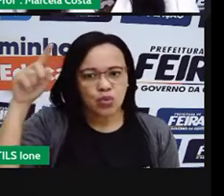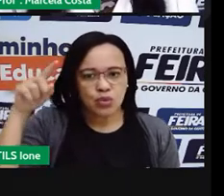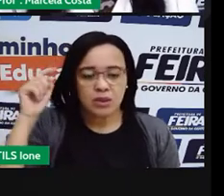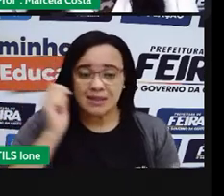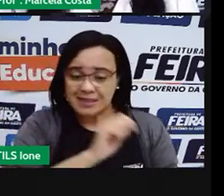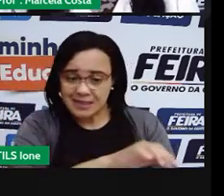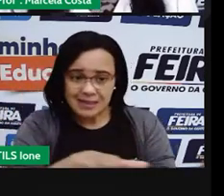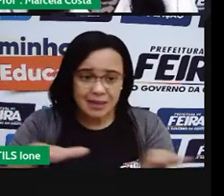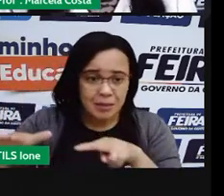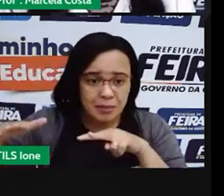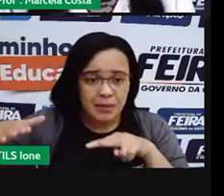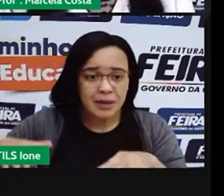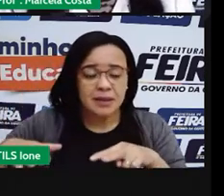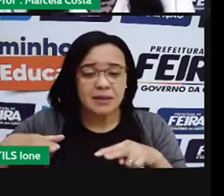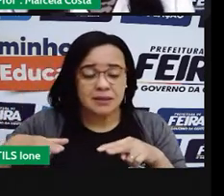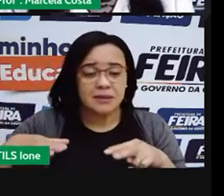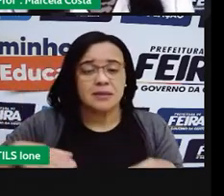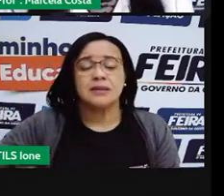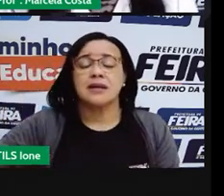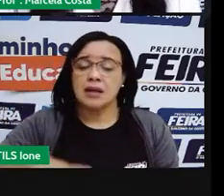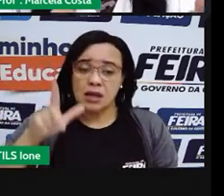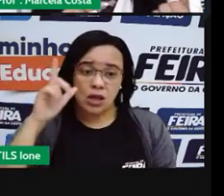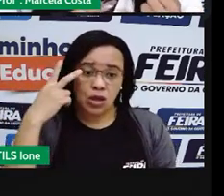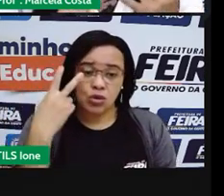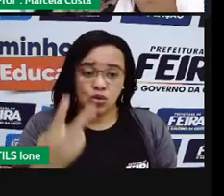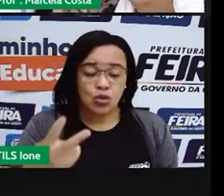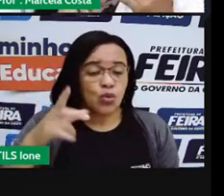dois litros de água todo dia sem mundo.